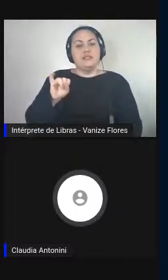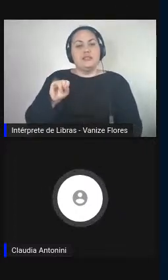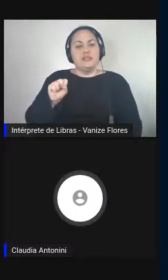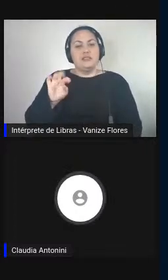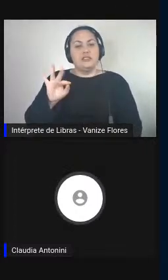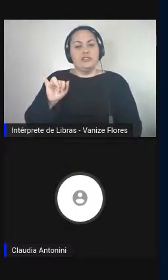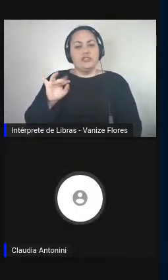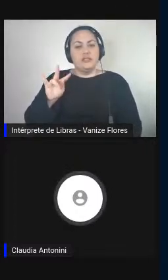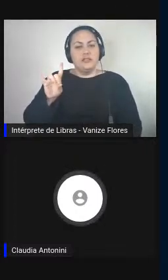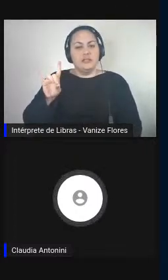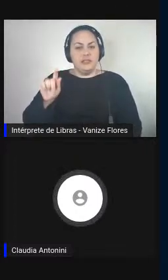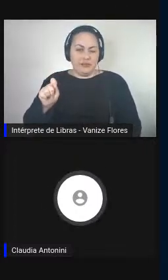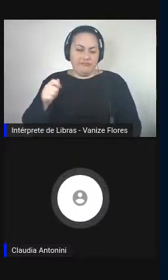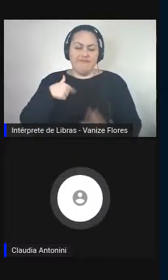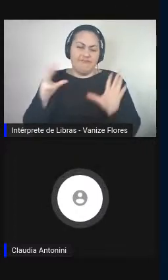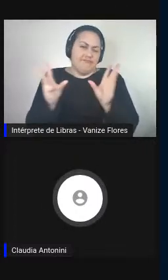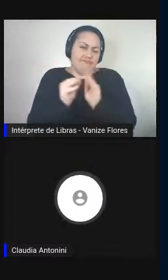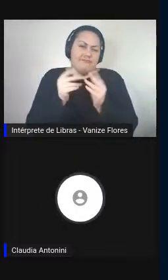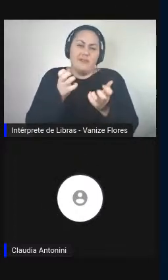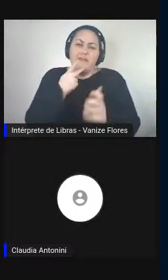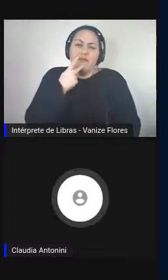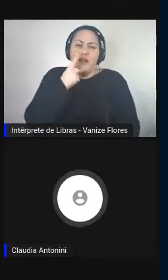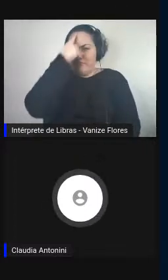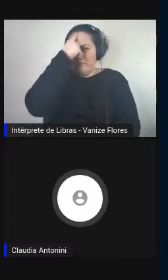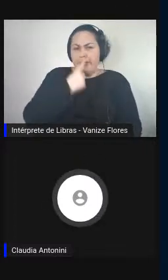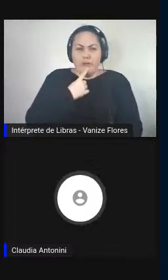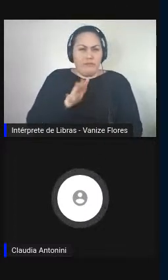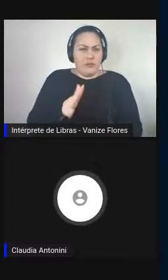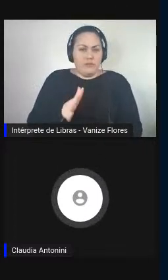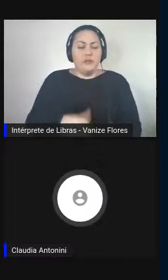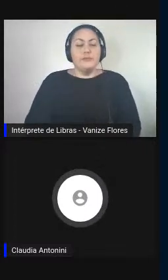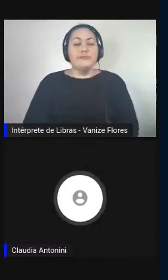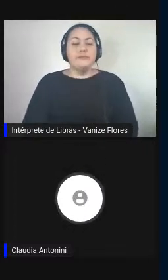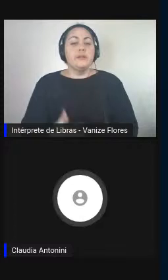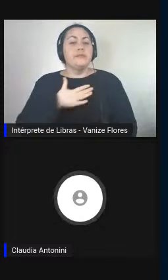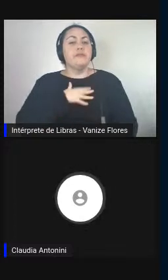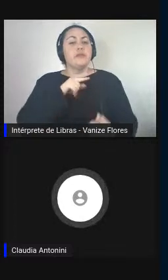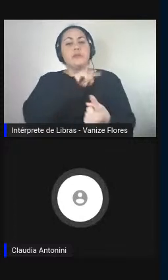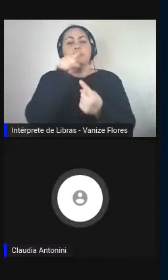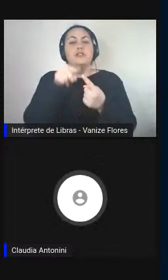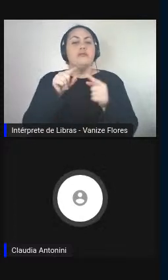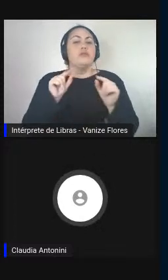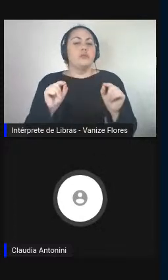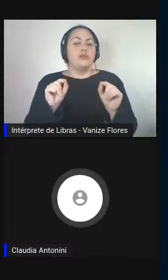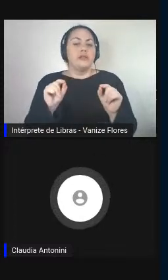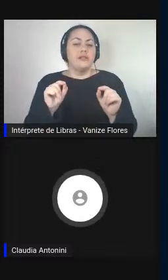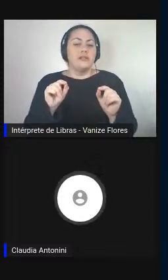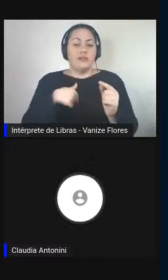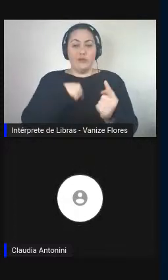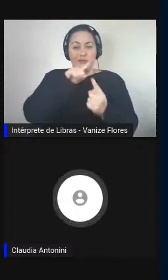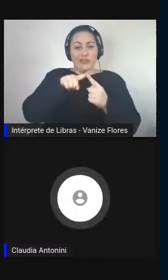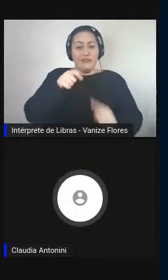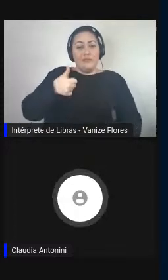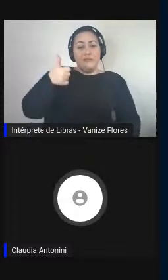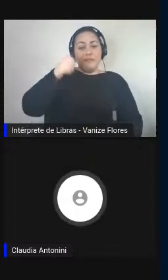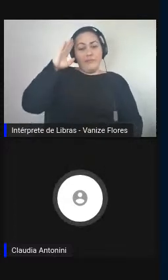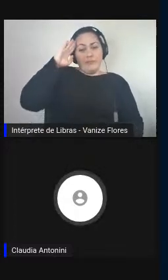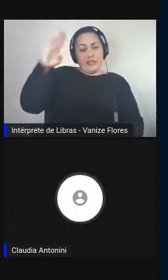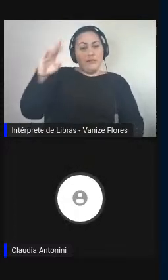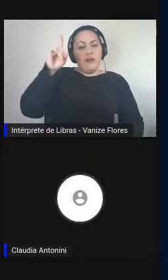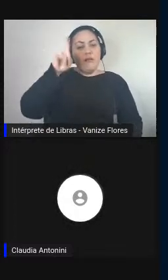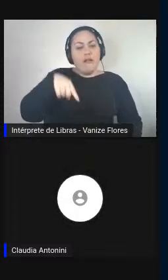falarei por volta de meia hora, e o meu objetivo é aquele primário, é o de dar uma